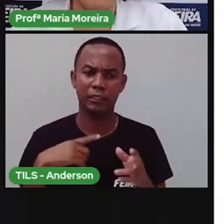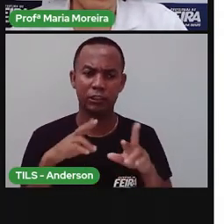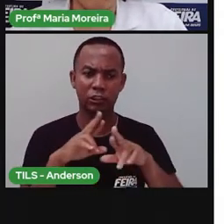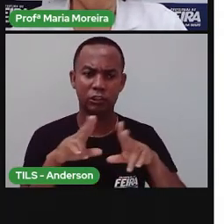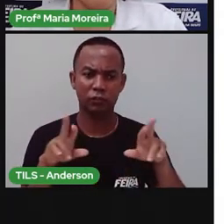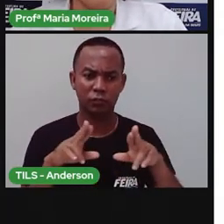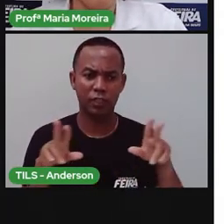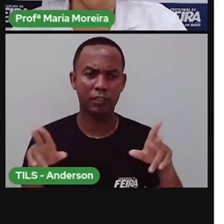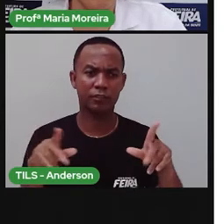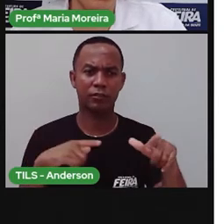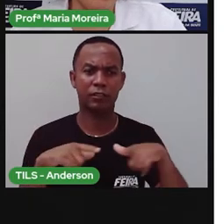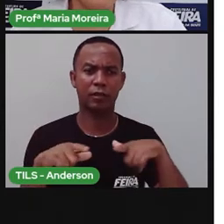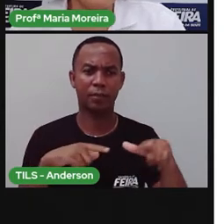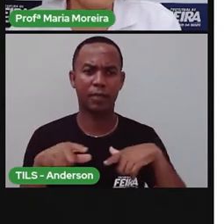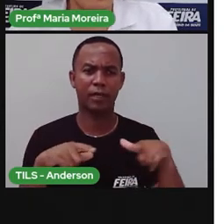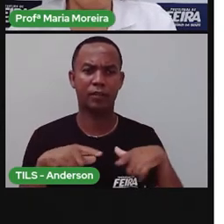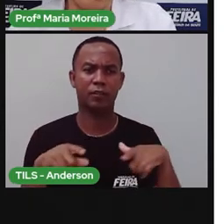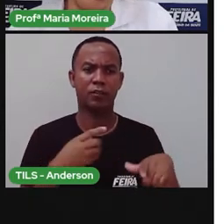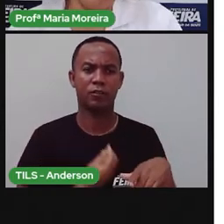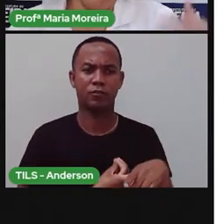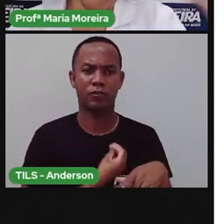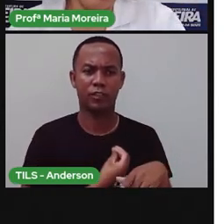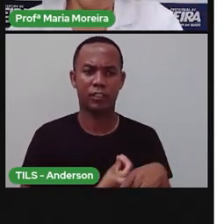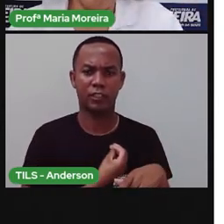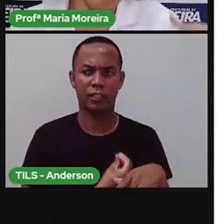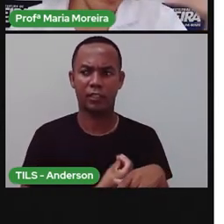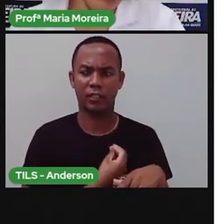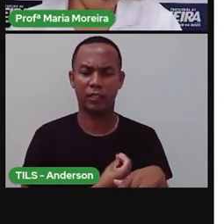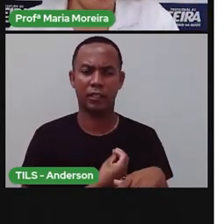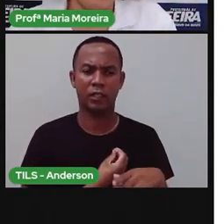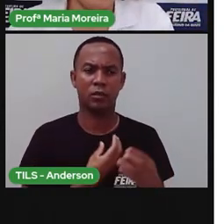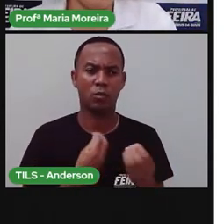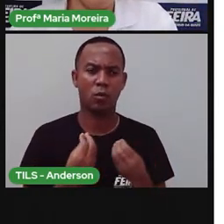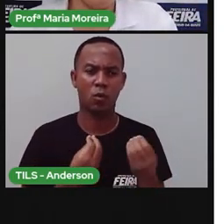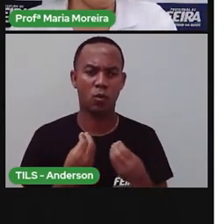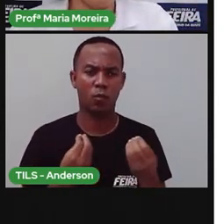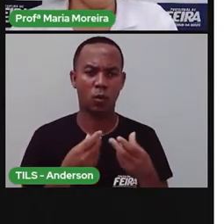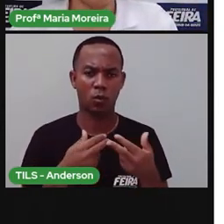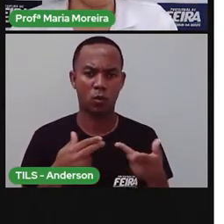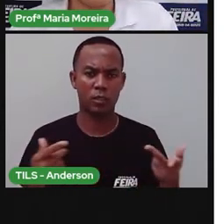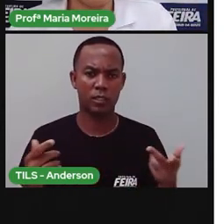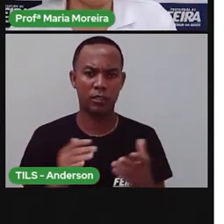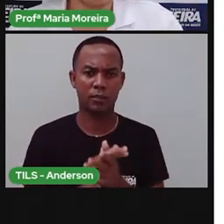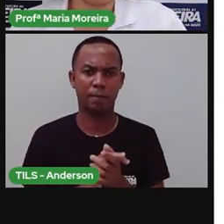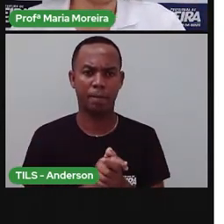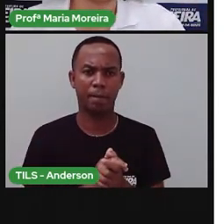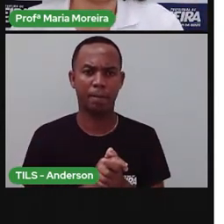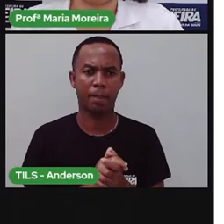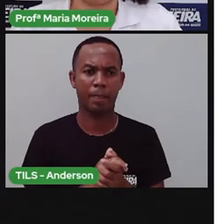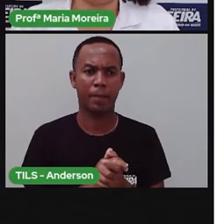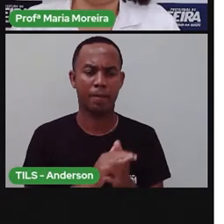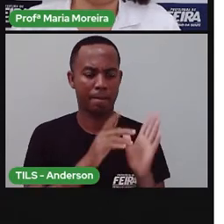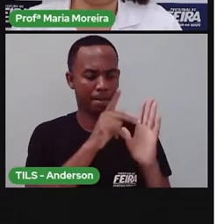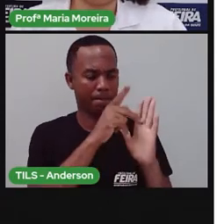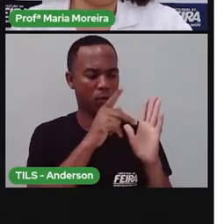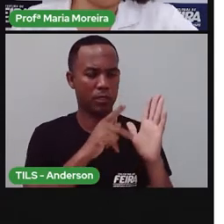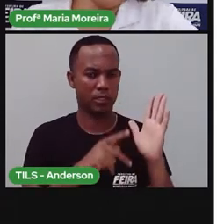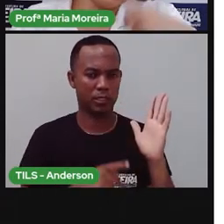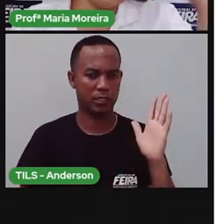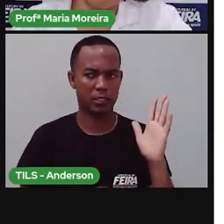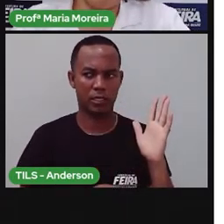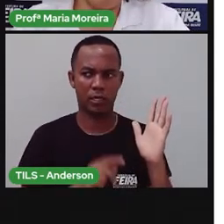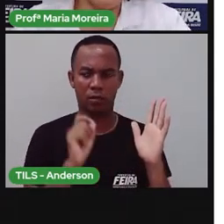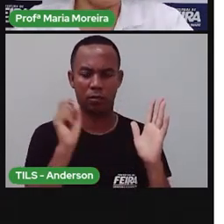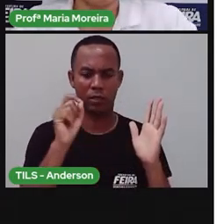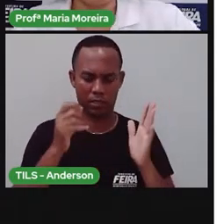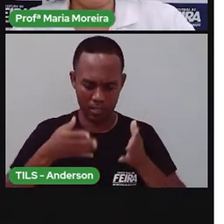funções ao longo de sua vida, né? A gente viu aí que ele foi várias coisas e ele sempre diz o seguinte, que a poesia, né? Foi o que